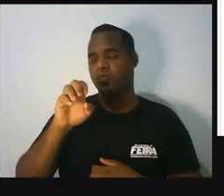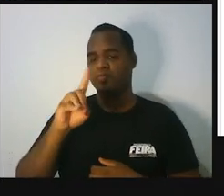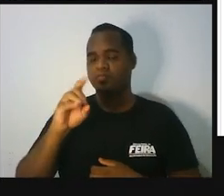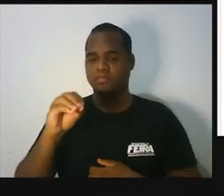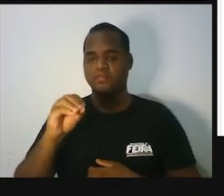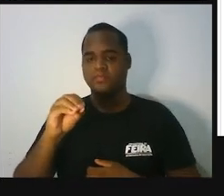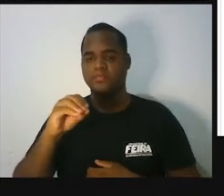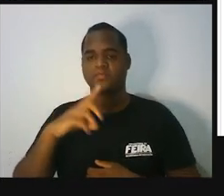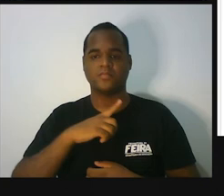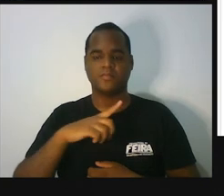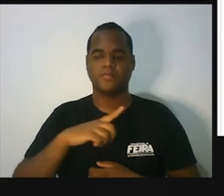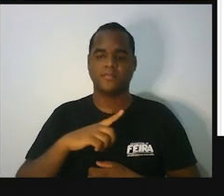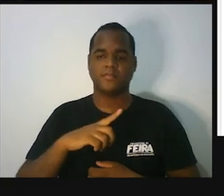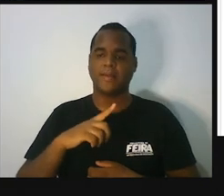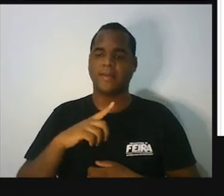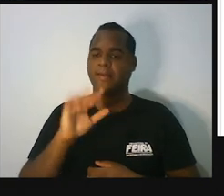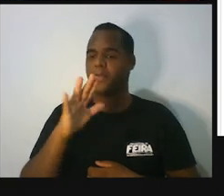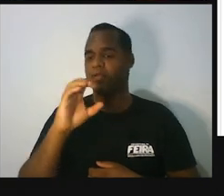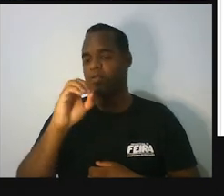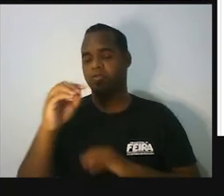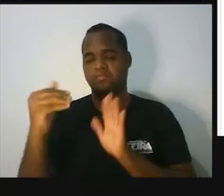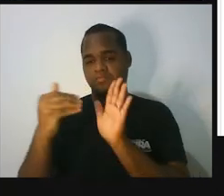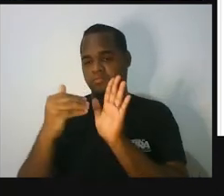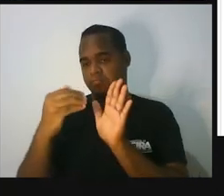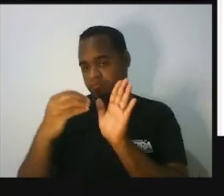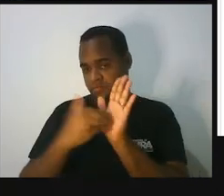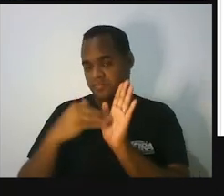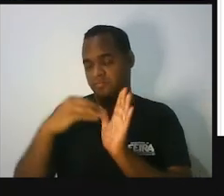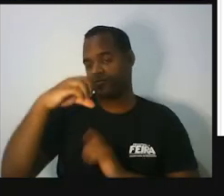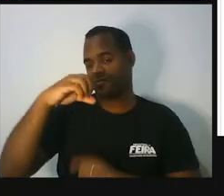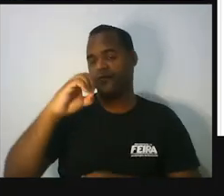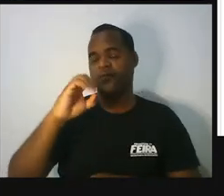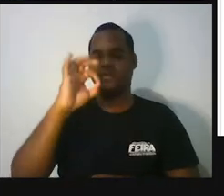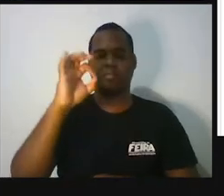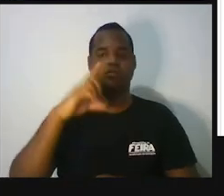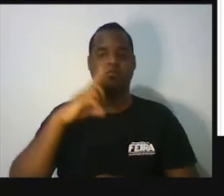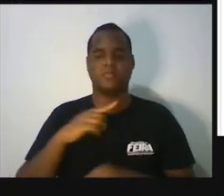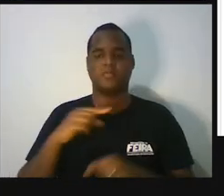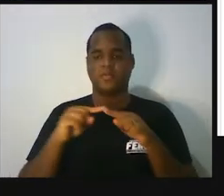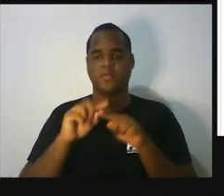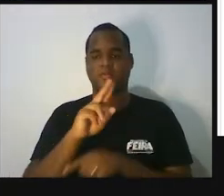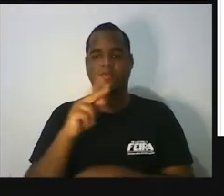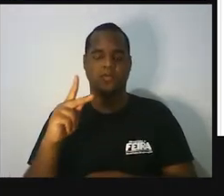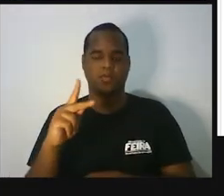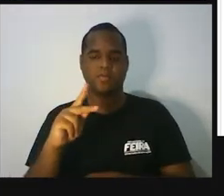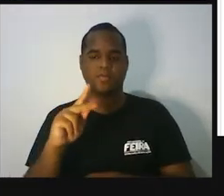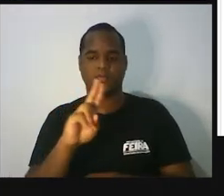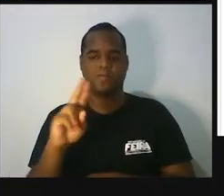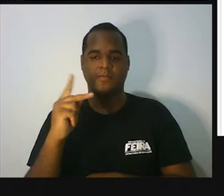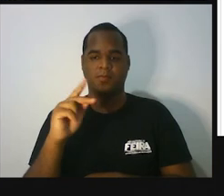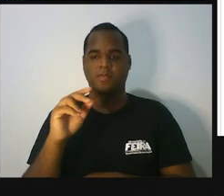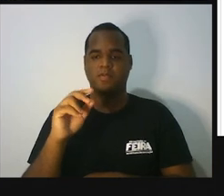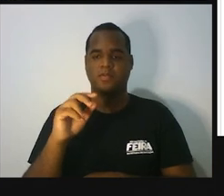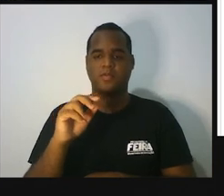com medidas entre 0 e 90 graus, Esse triângulo é chamado de triângulo